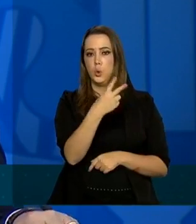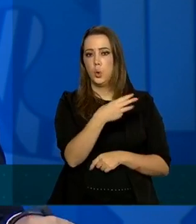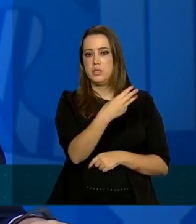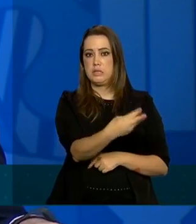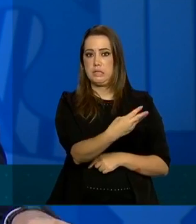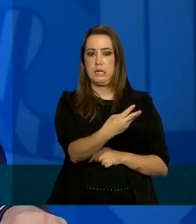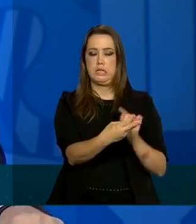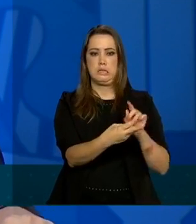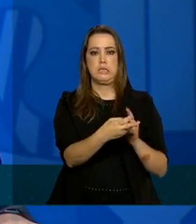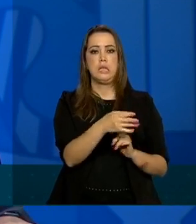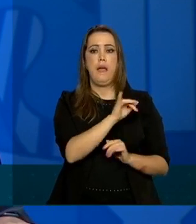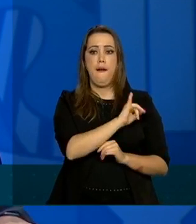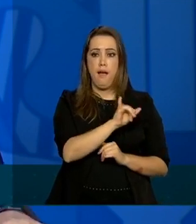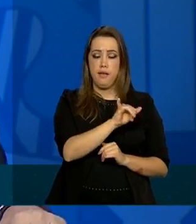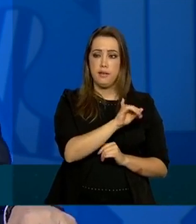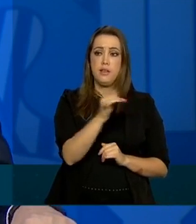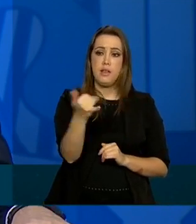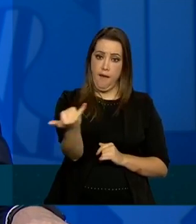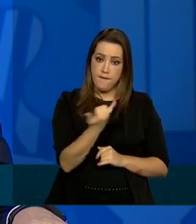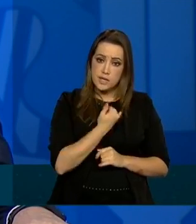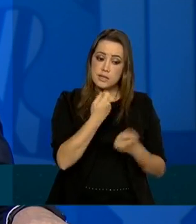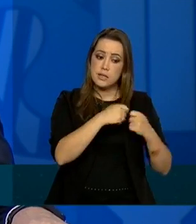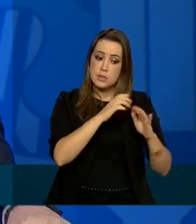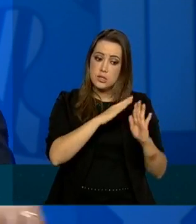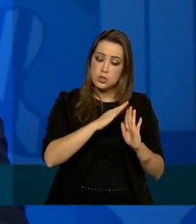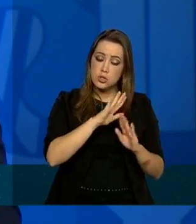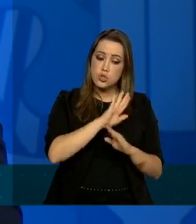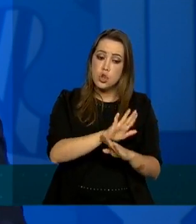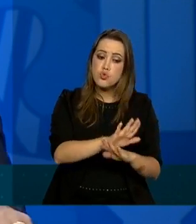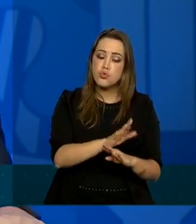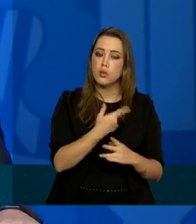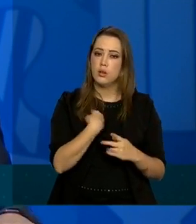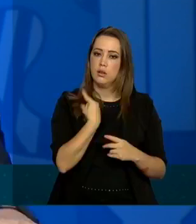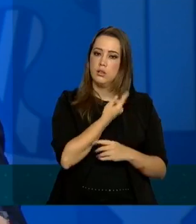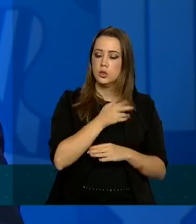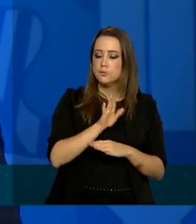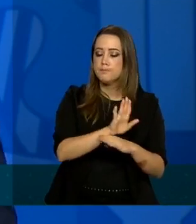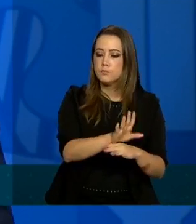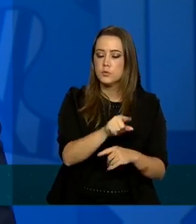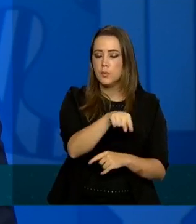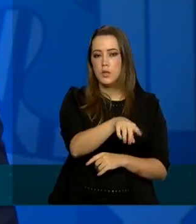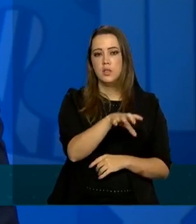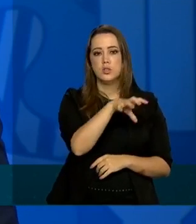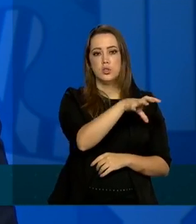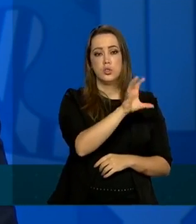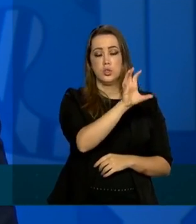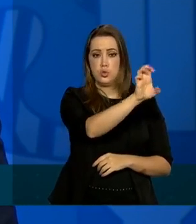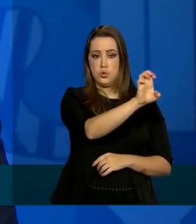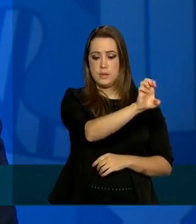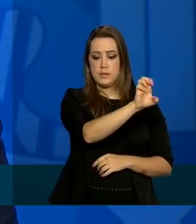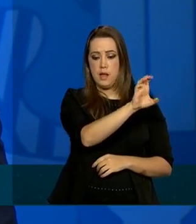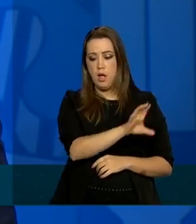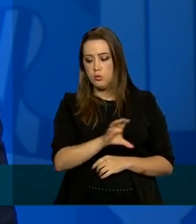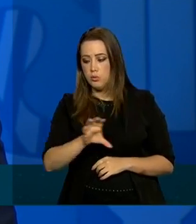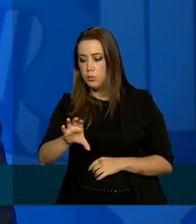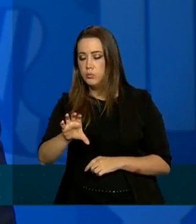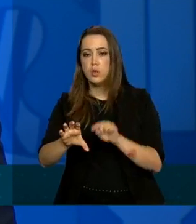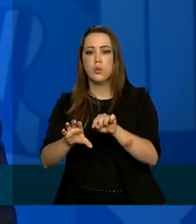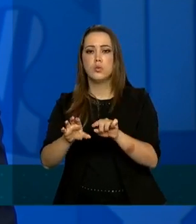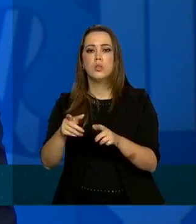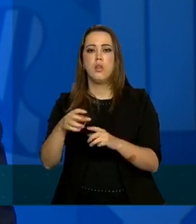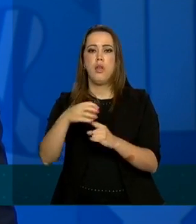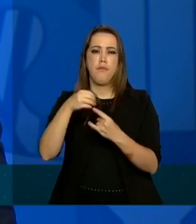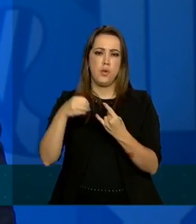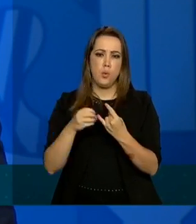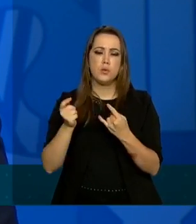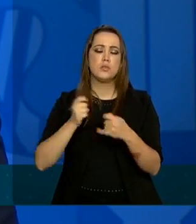laboratórios que informaram que pediram ajuda e a gente justamente faz esse remanejamento tira de um estado coloca na Fiocruz a Fiocruz tem